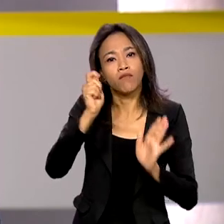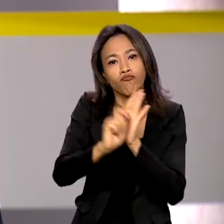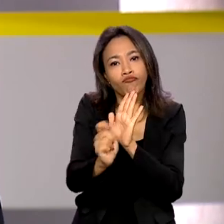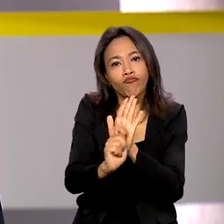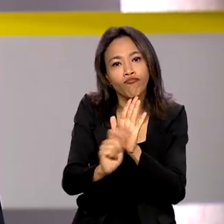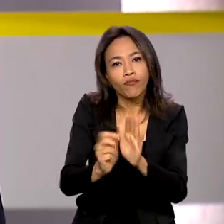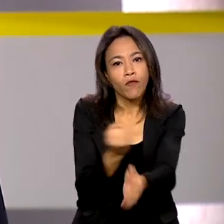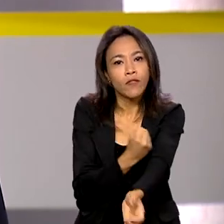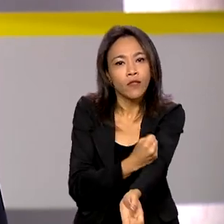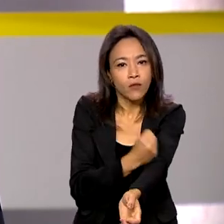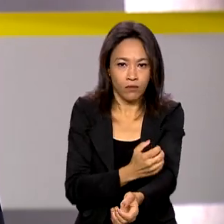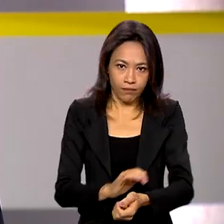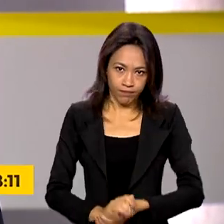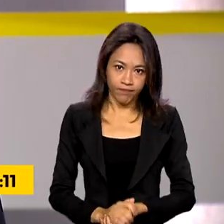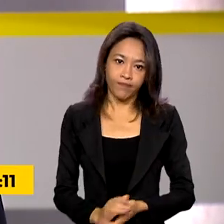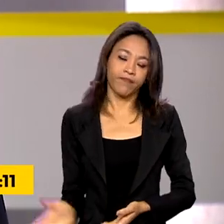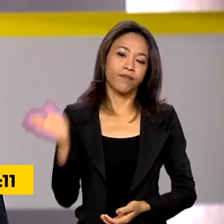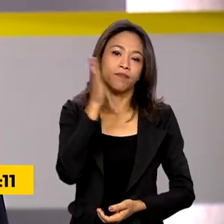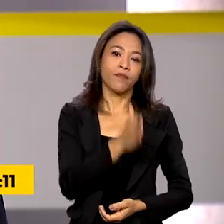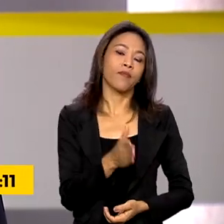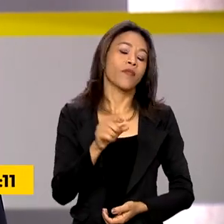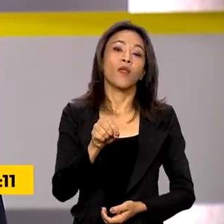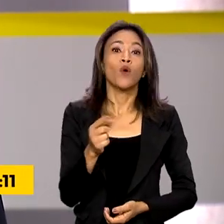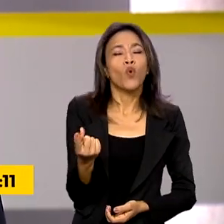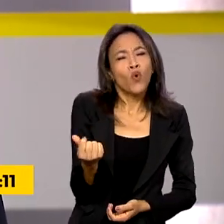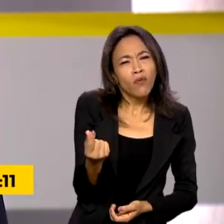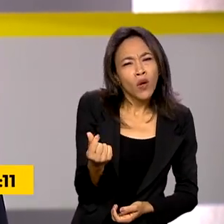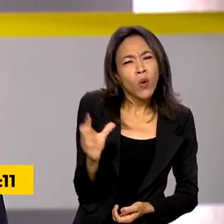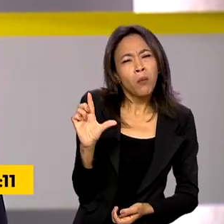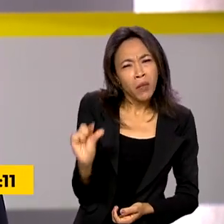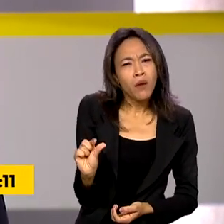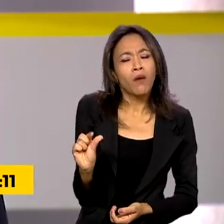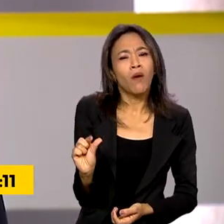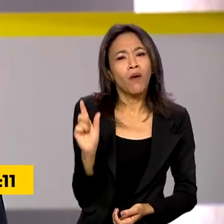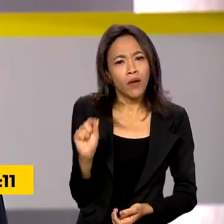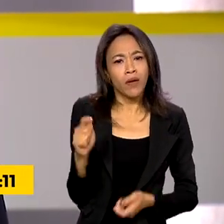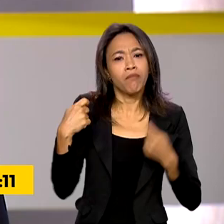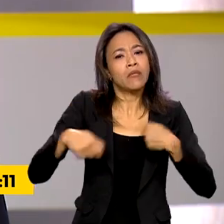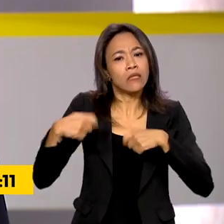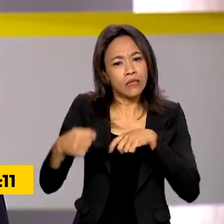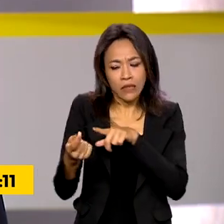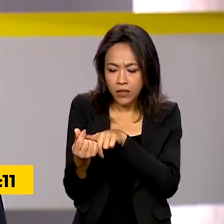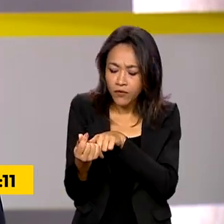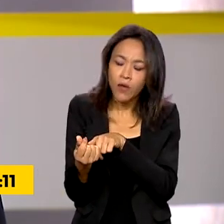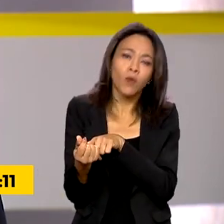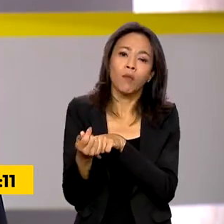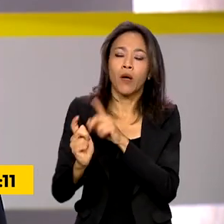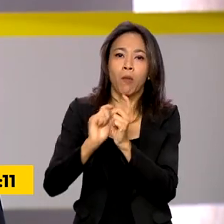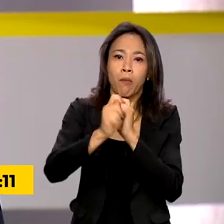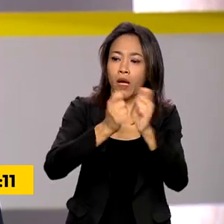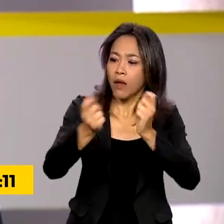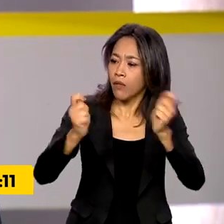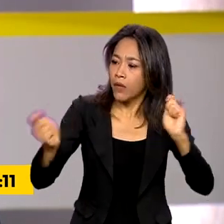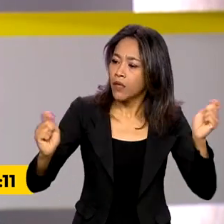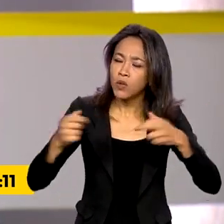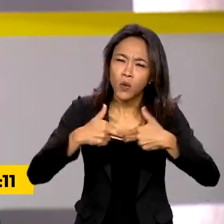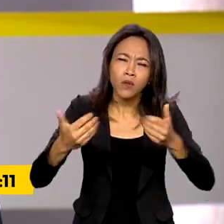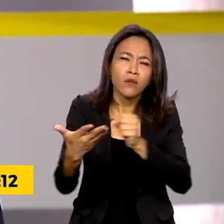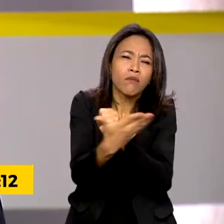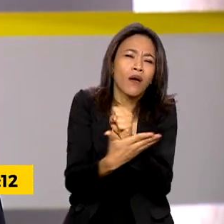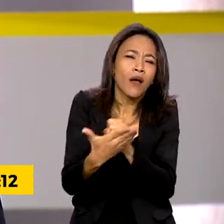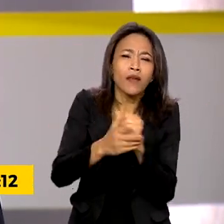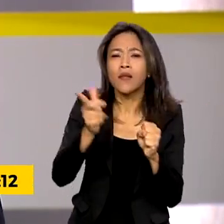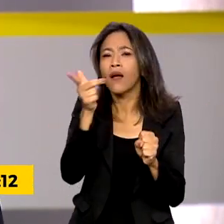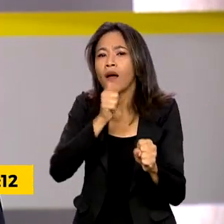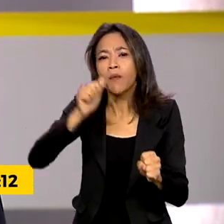O mínimo existencial, que é a quantia mínima de renda necessária para o pagamento de despesas básicas, como água